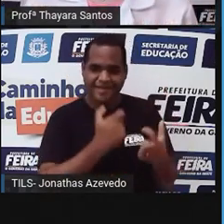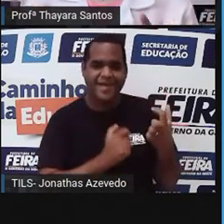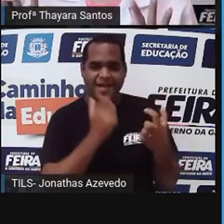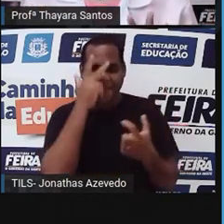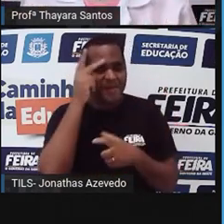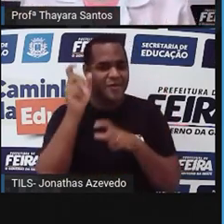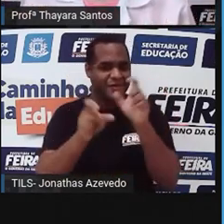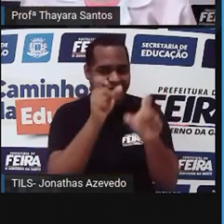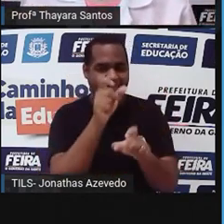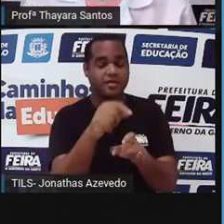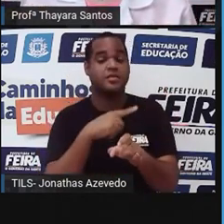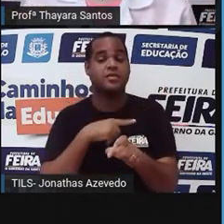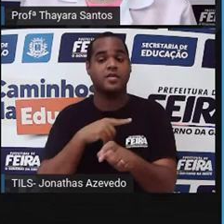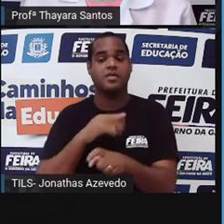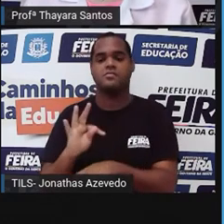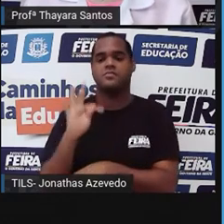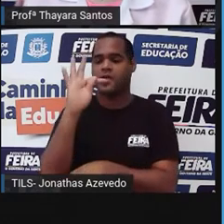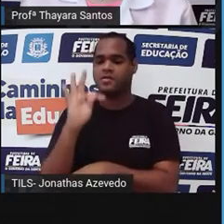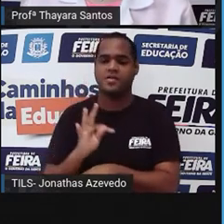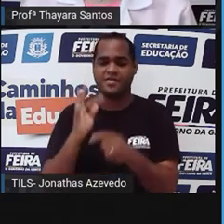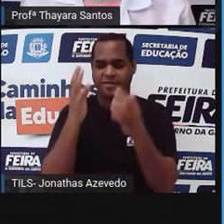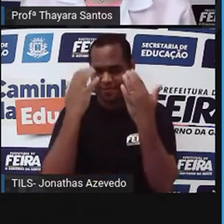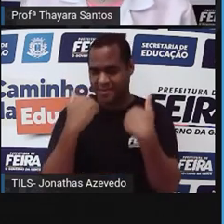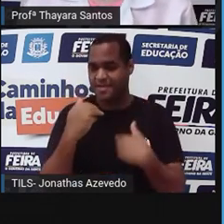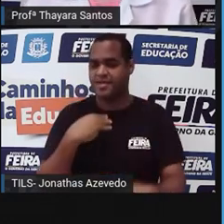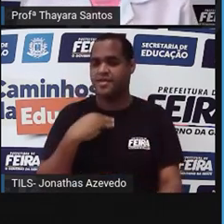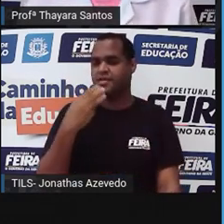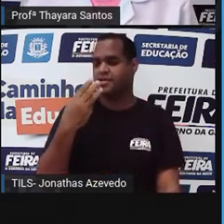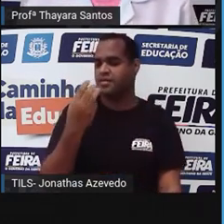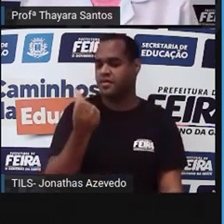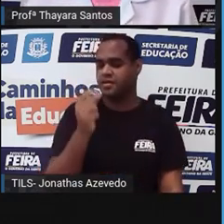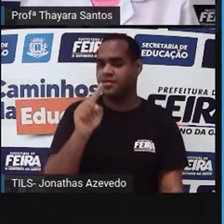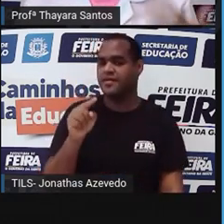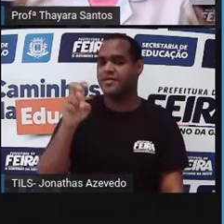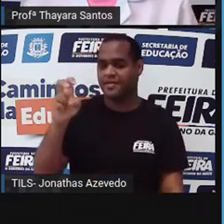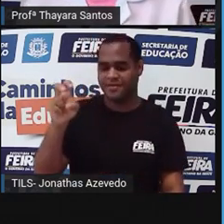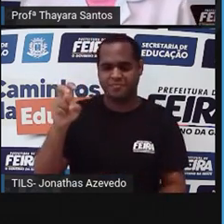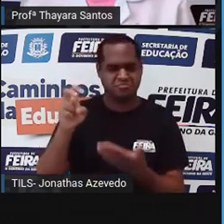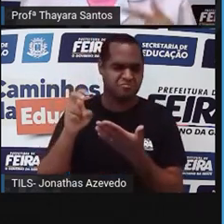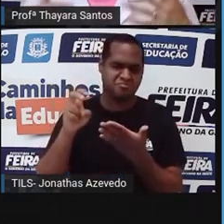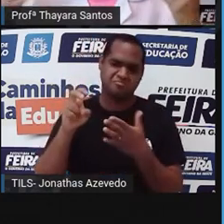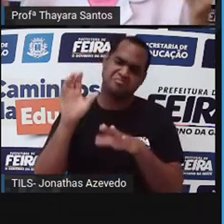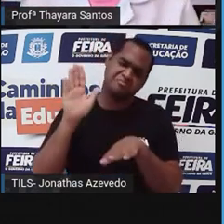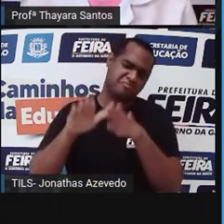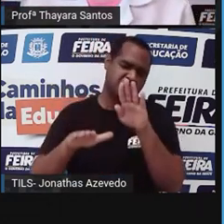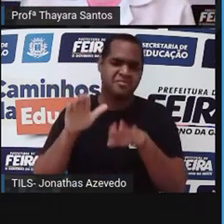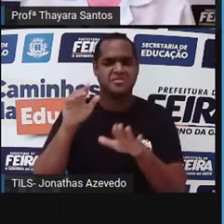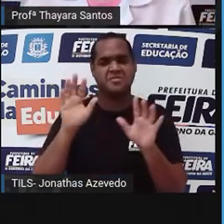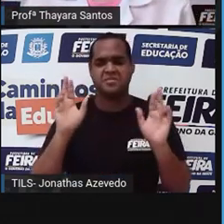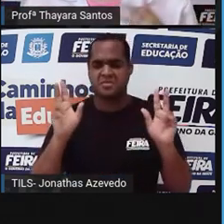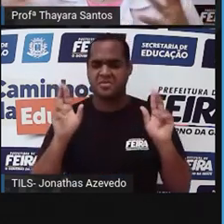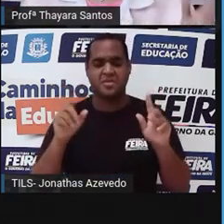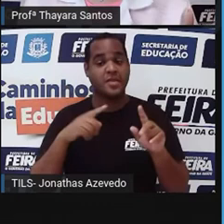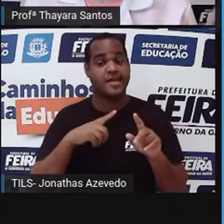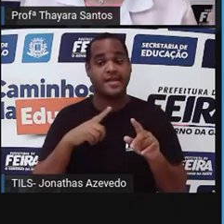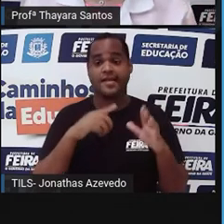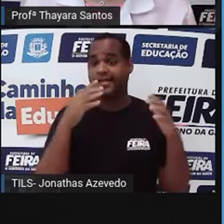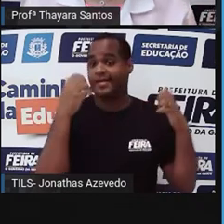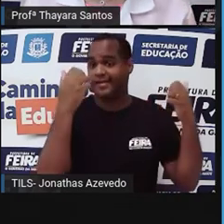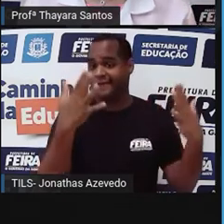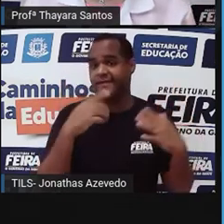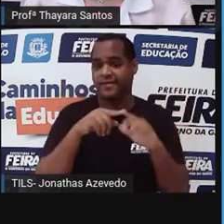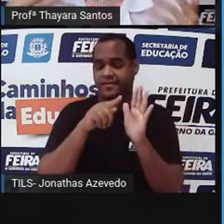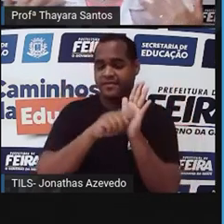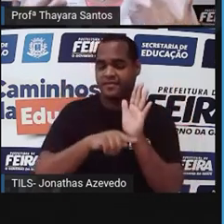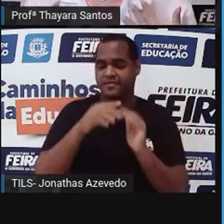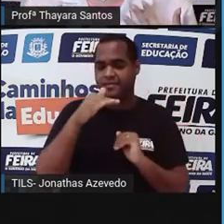está saudável, a nossa temperatura interna média é mais ou menos 36 graus e meio, independente. aqui do lado de fora, pode estar a menos 10